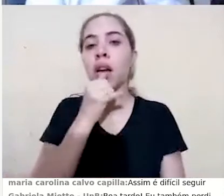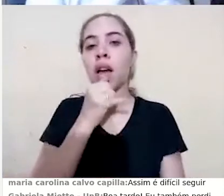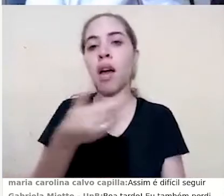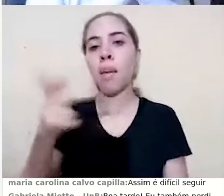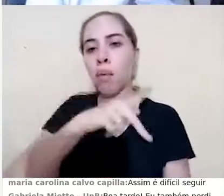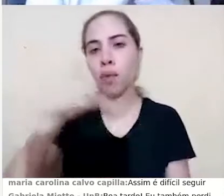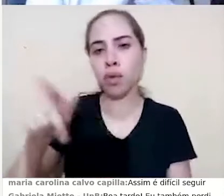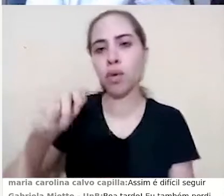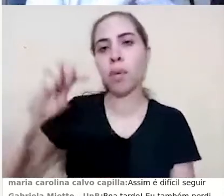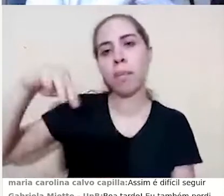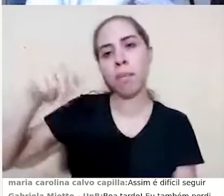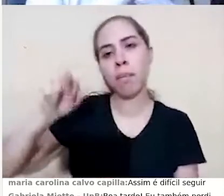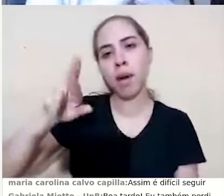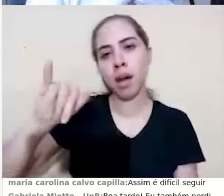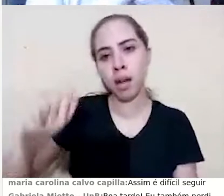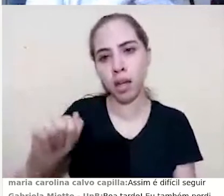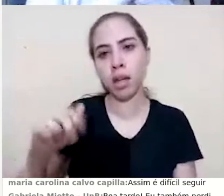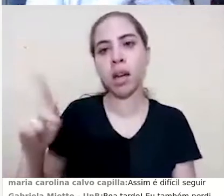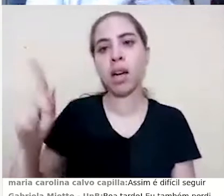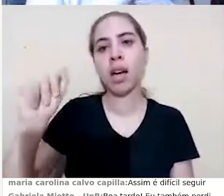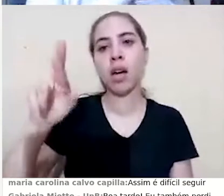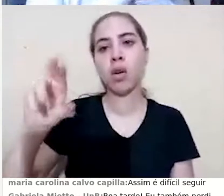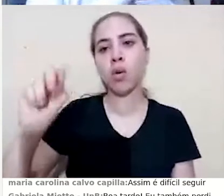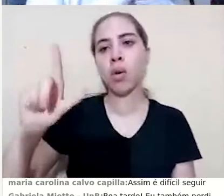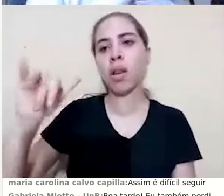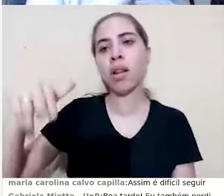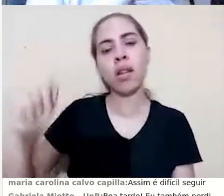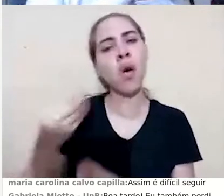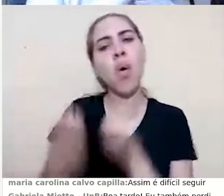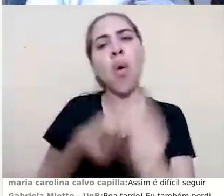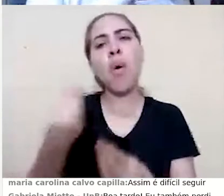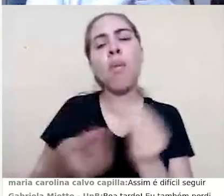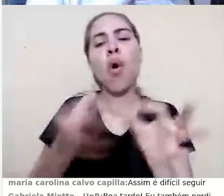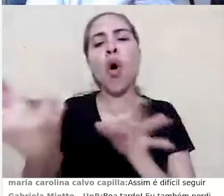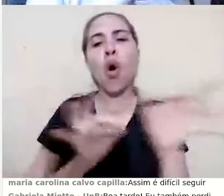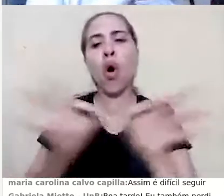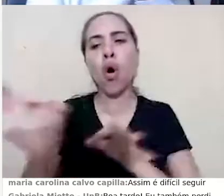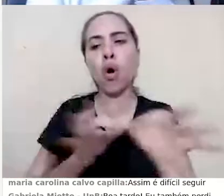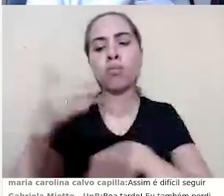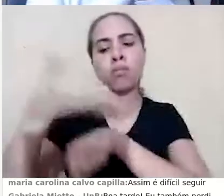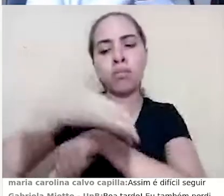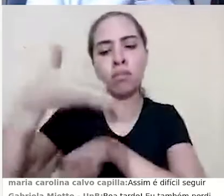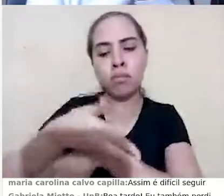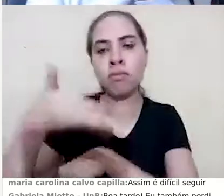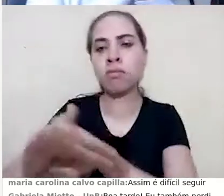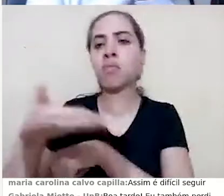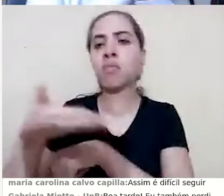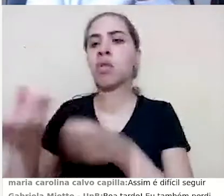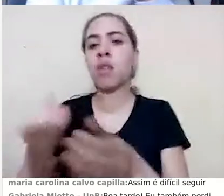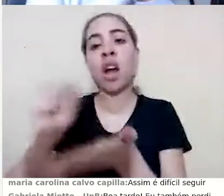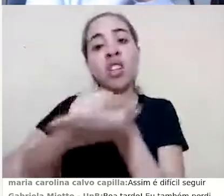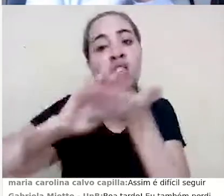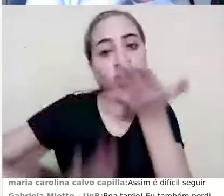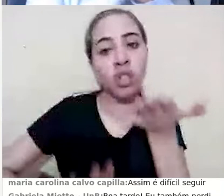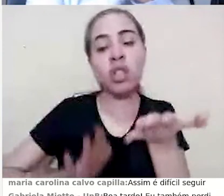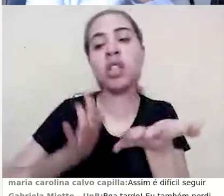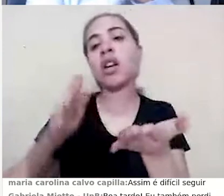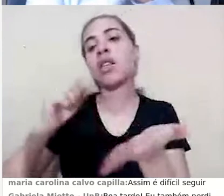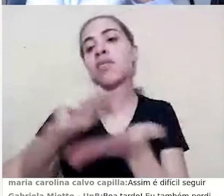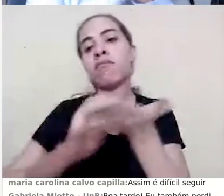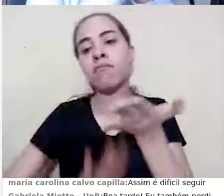Carolina. Ela pergunta como você organizou por acesso, para visualizar as atividades por acesso.